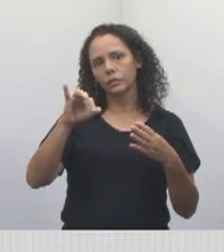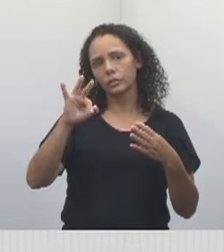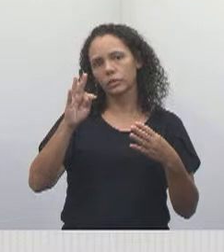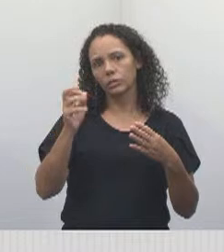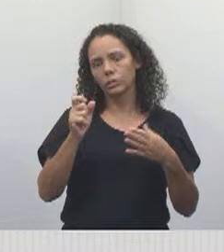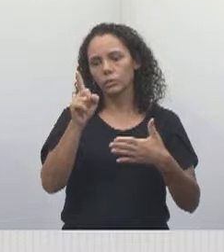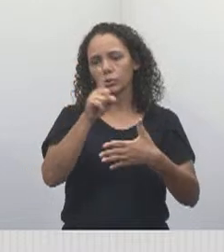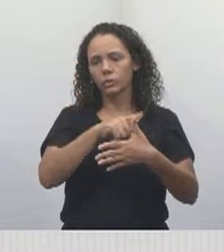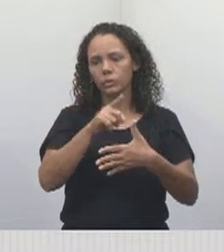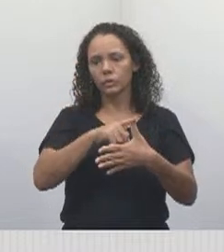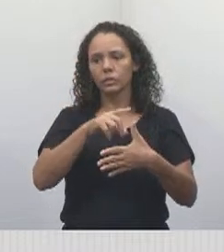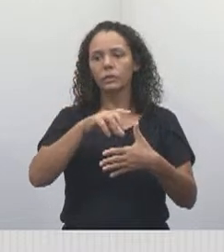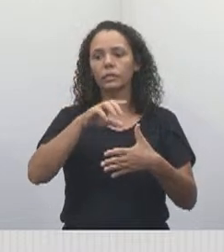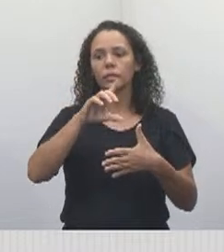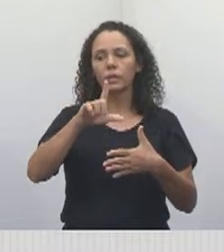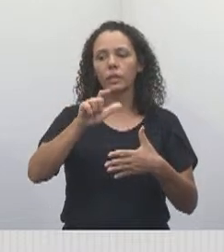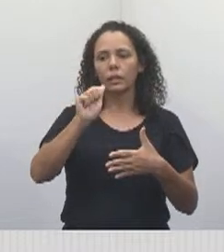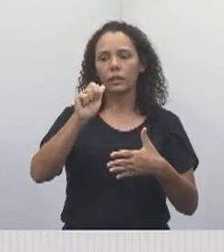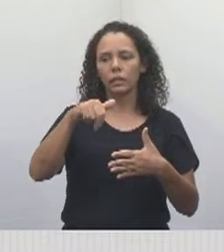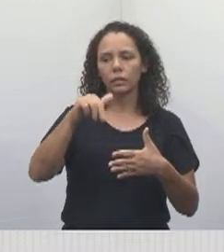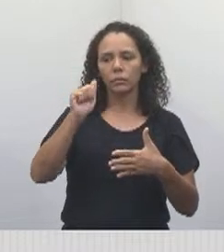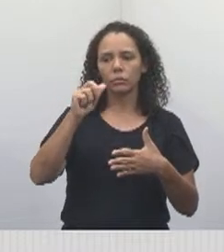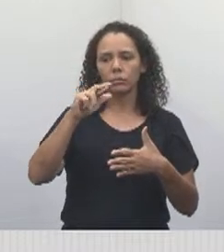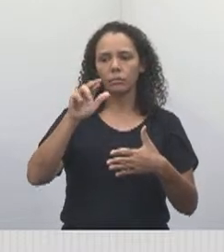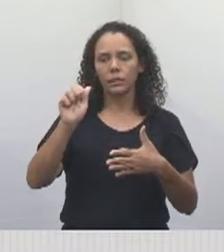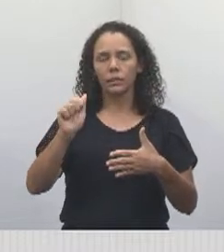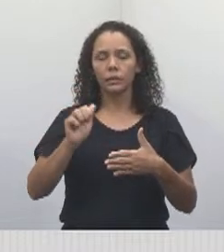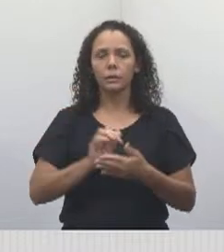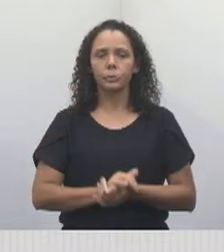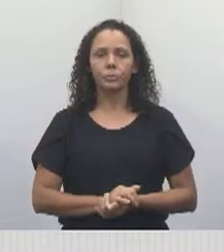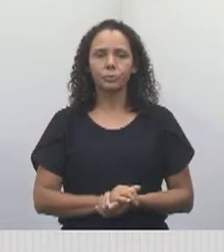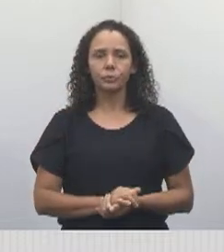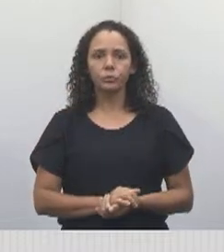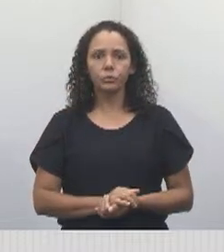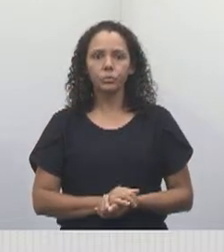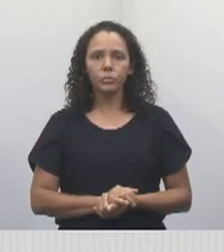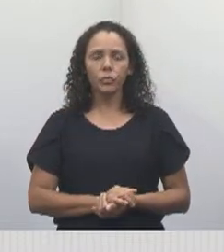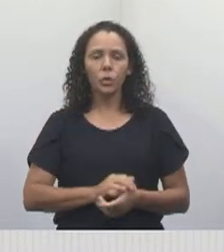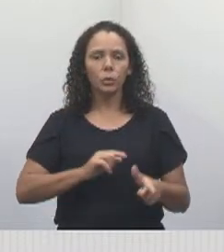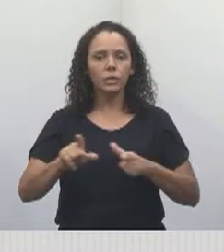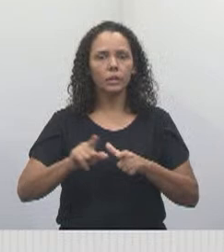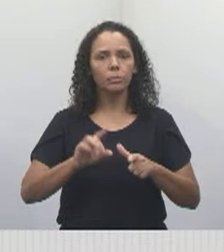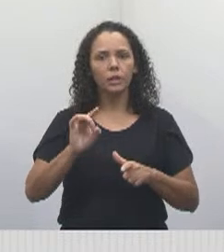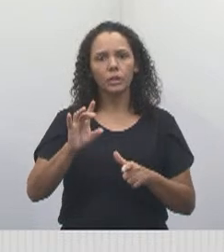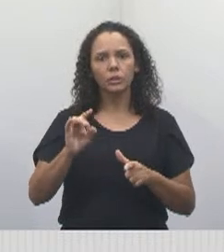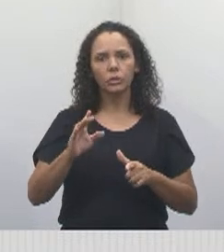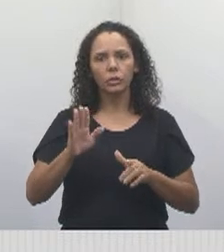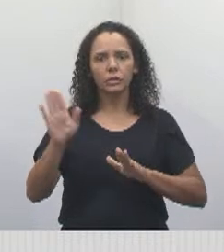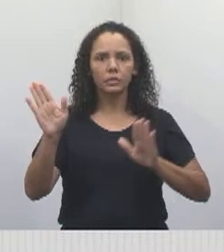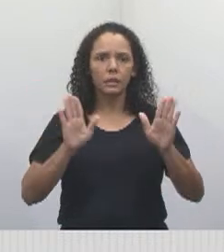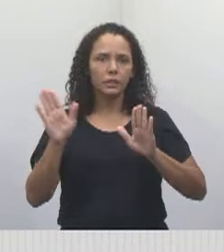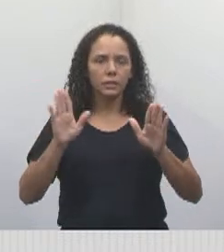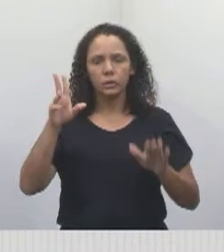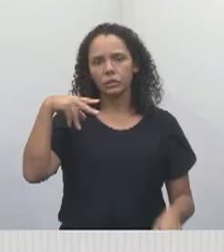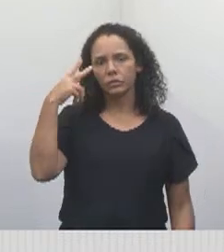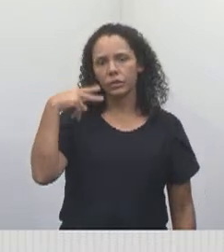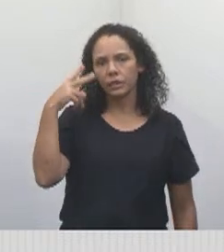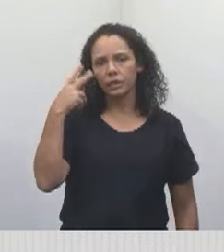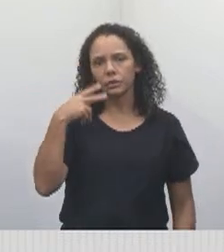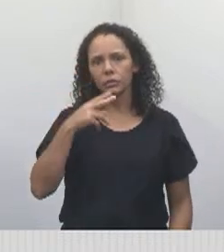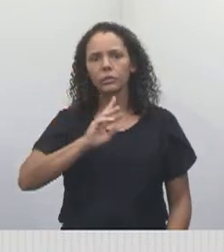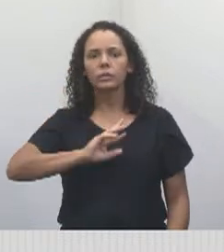doutora Ed Lamara. O exercício da cidadania não se dá somente nas eleições convencionais para vereadores,